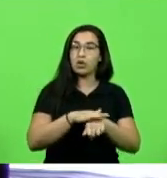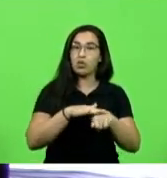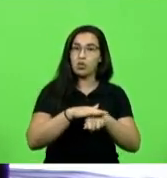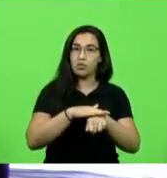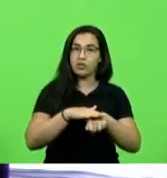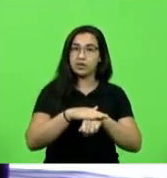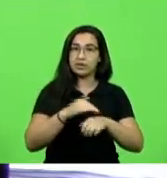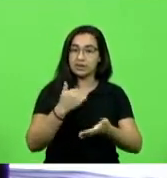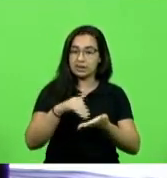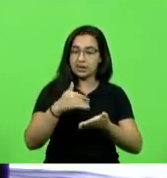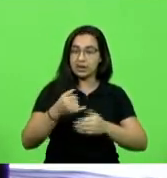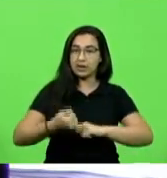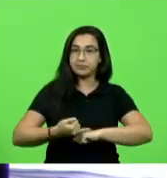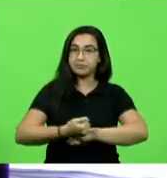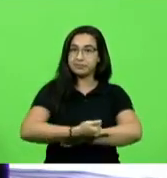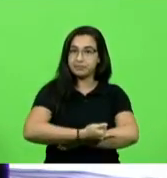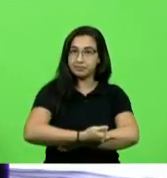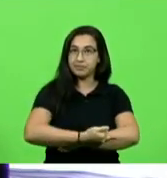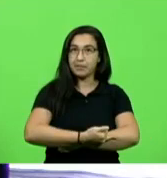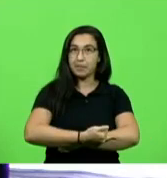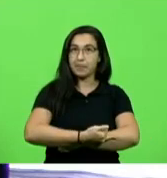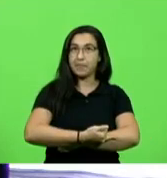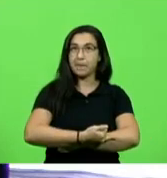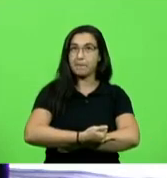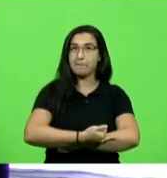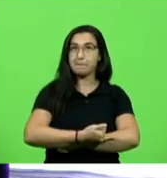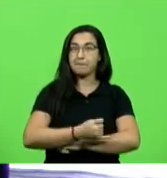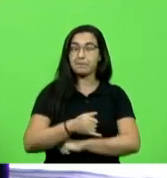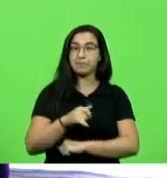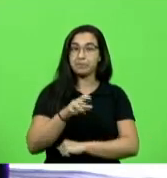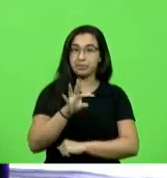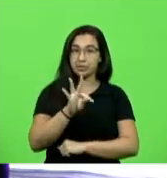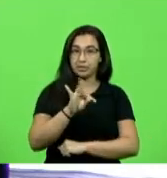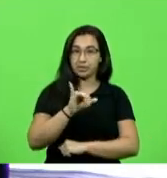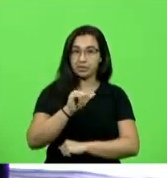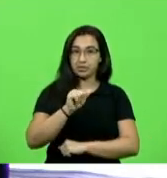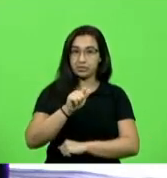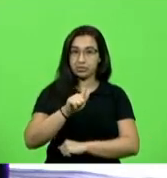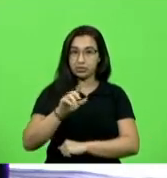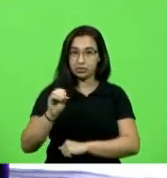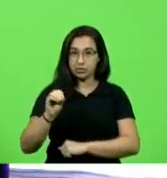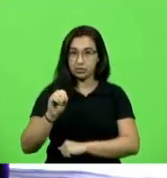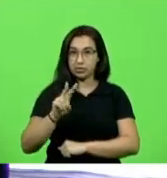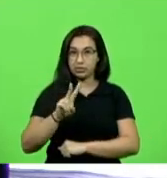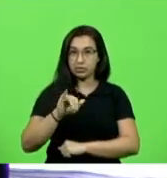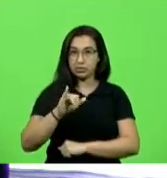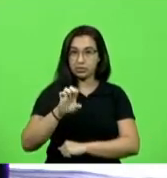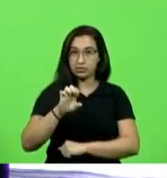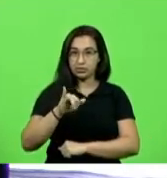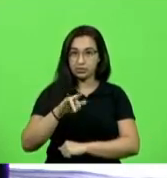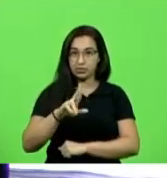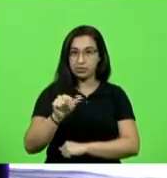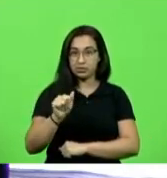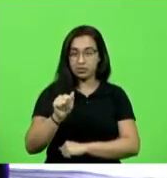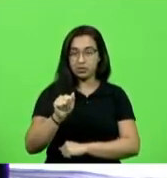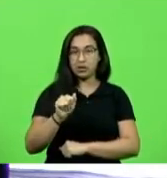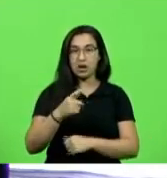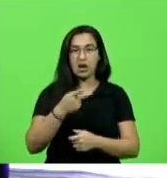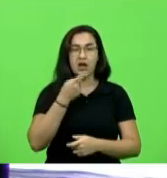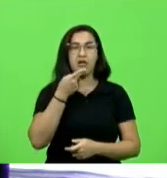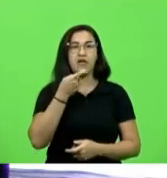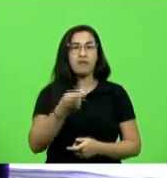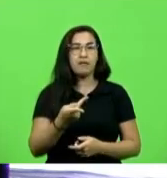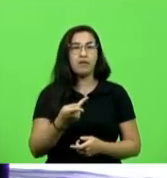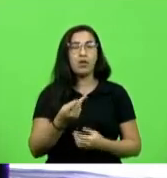infraestrutura Vieira Tiago Vieira e ele nos deu uma projeção